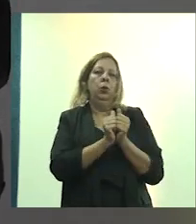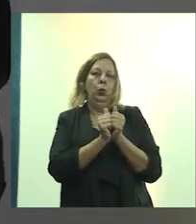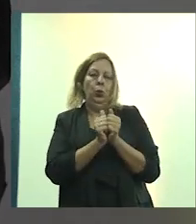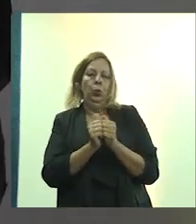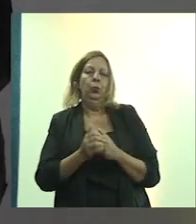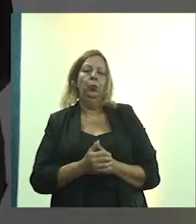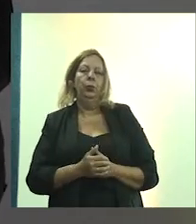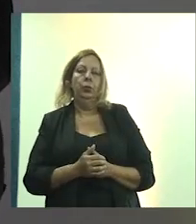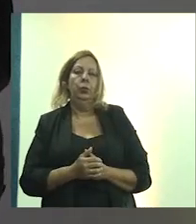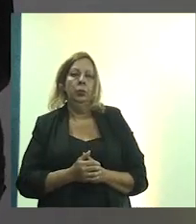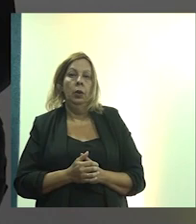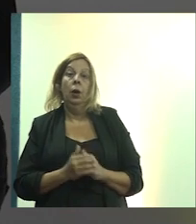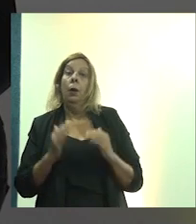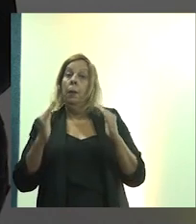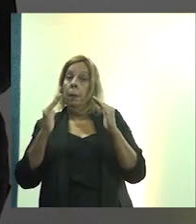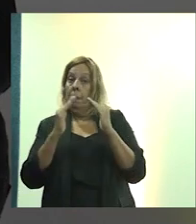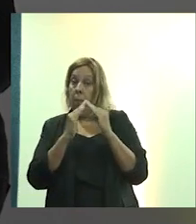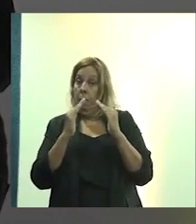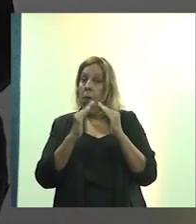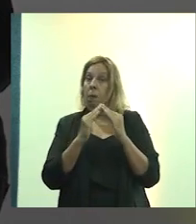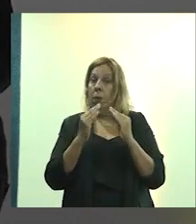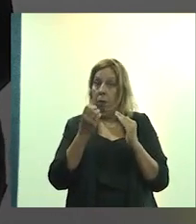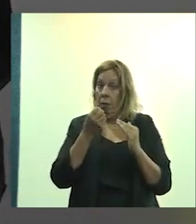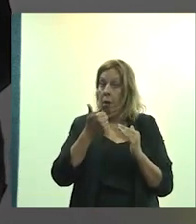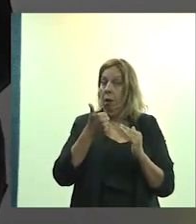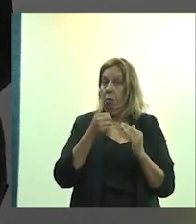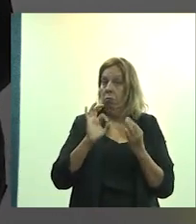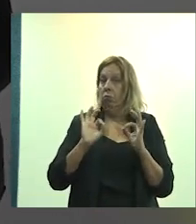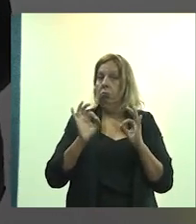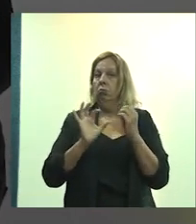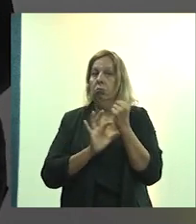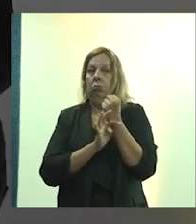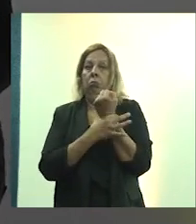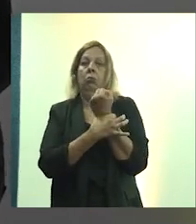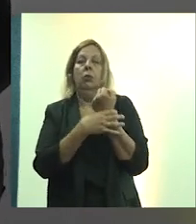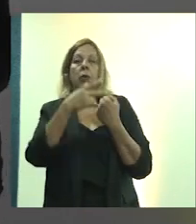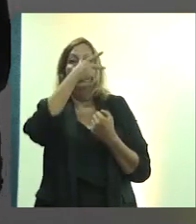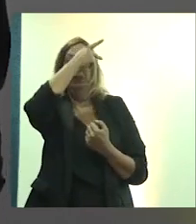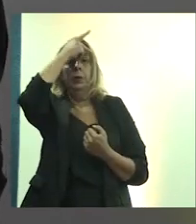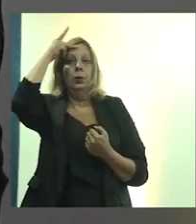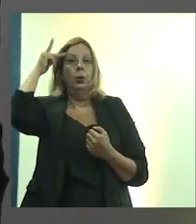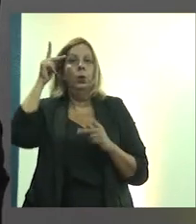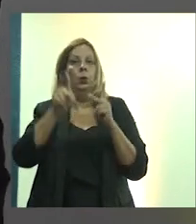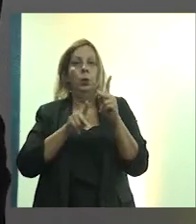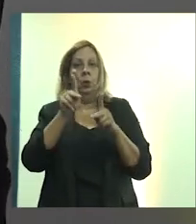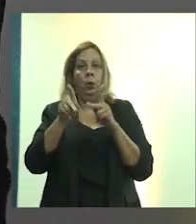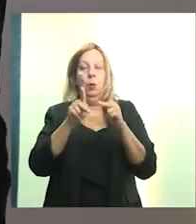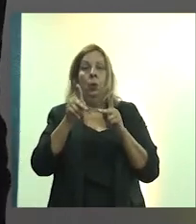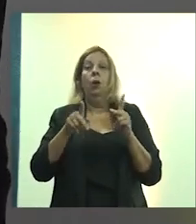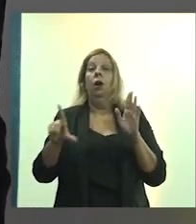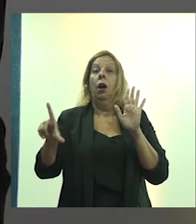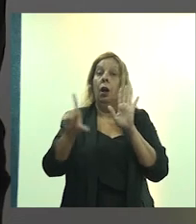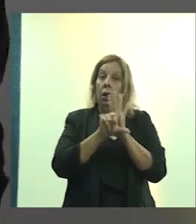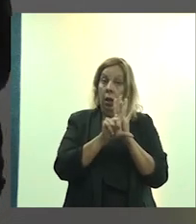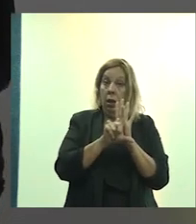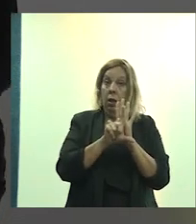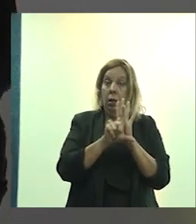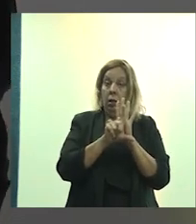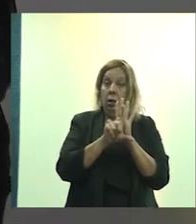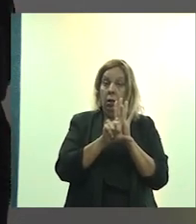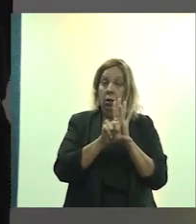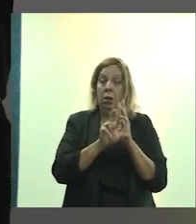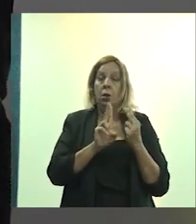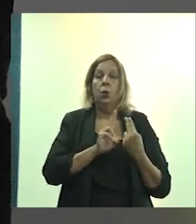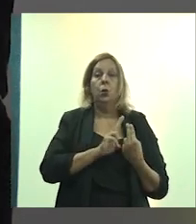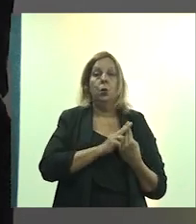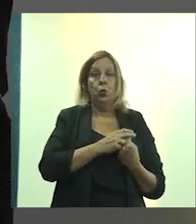é um condicionante determinante da saúde da população, e isso está justamente na própria lei que cria o SUS. Então, aqui está